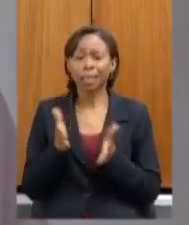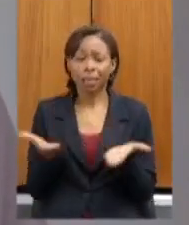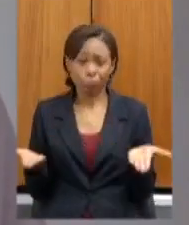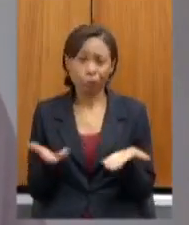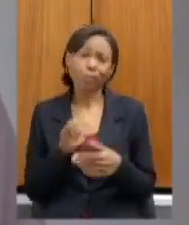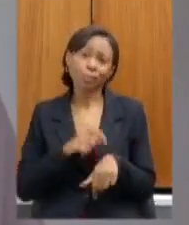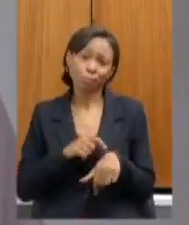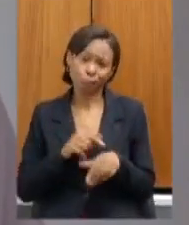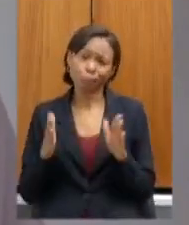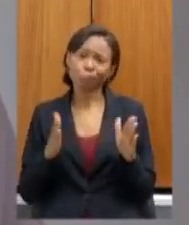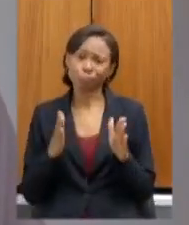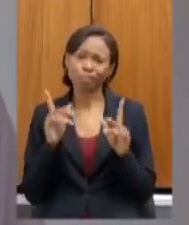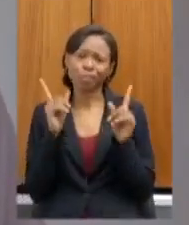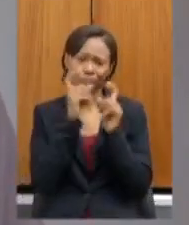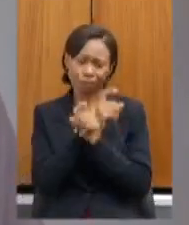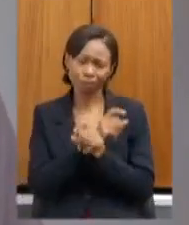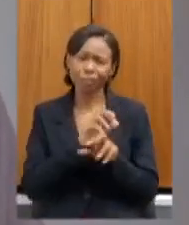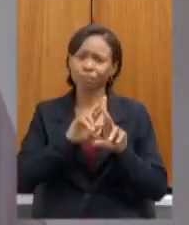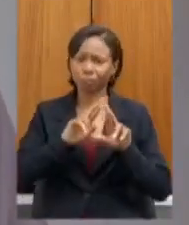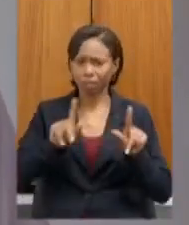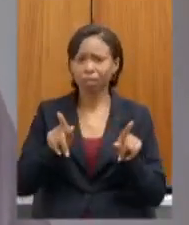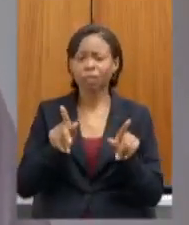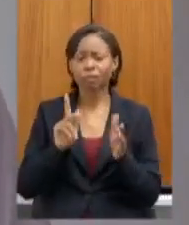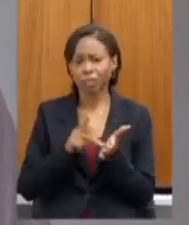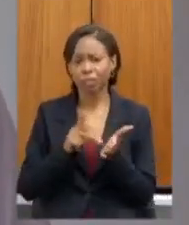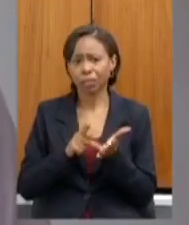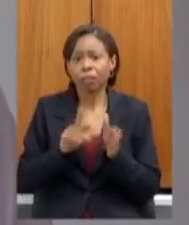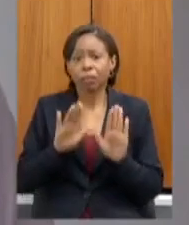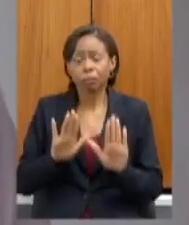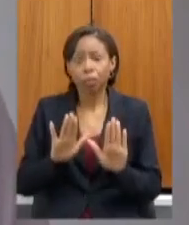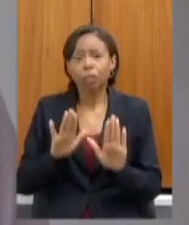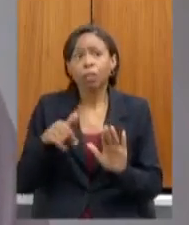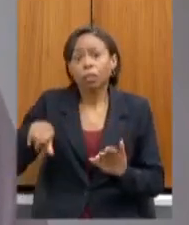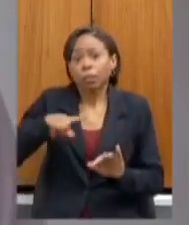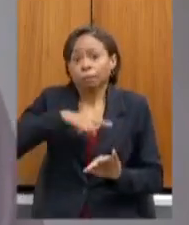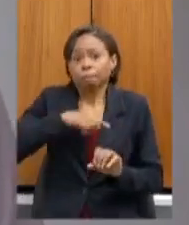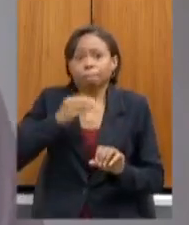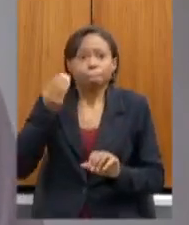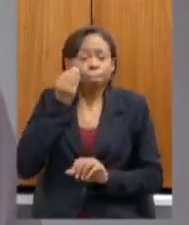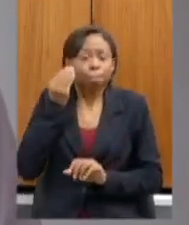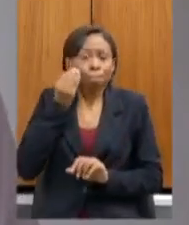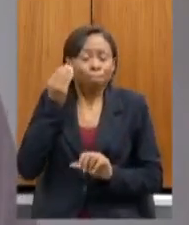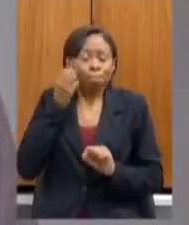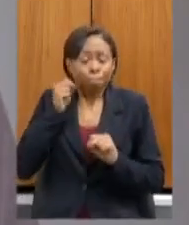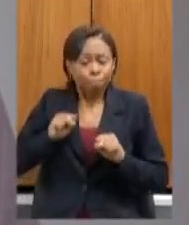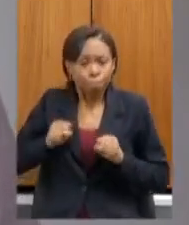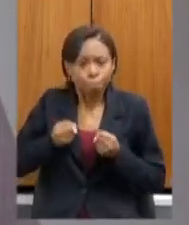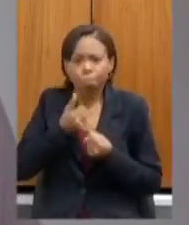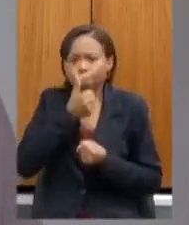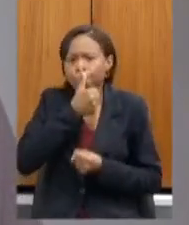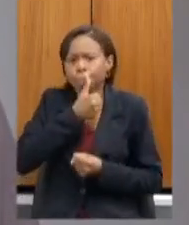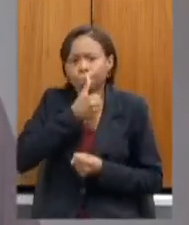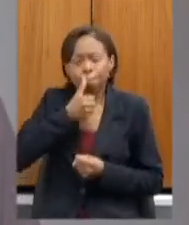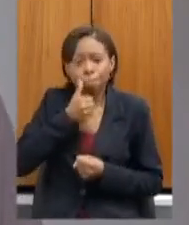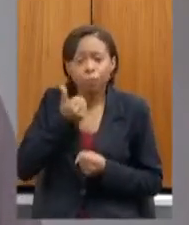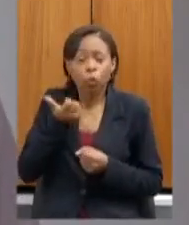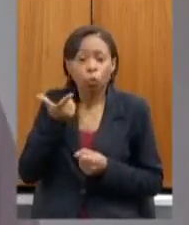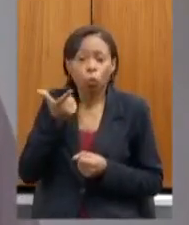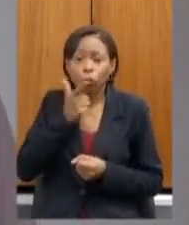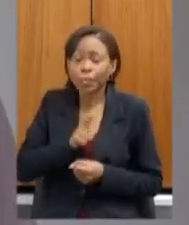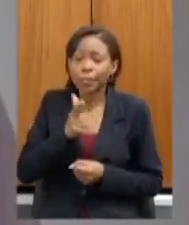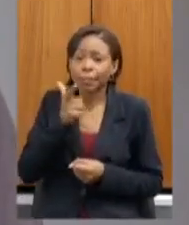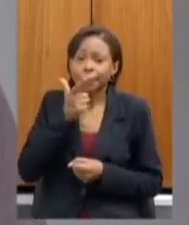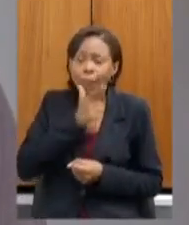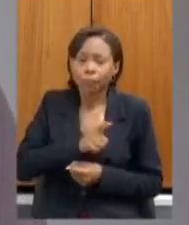em que a gente vem se esforçando deputada para conseguir dar conta de todas essas questões e não tenha